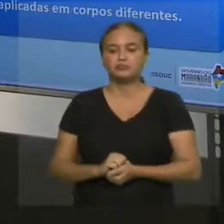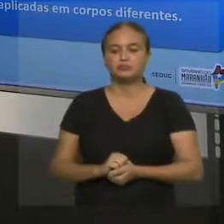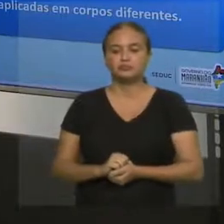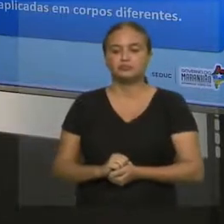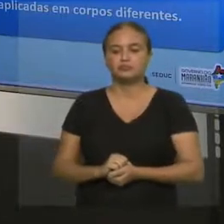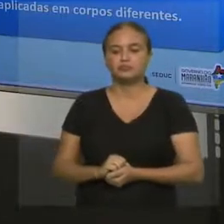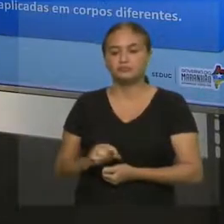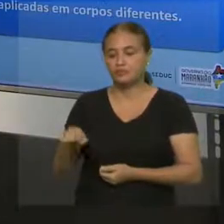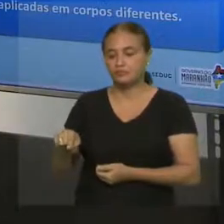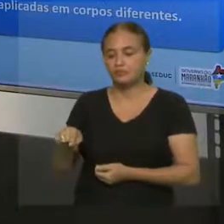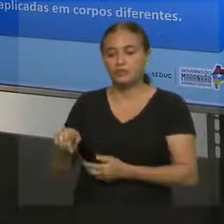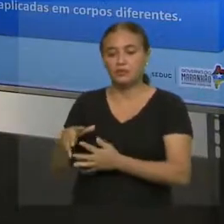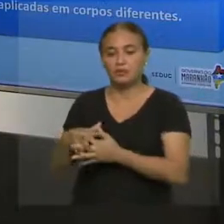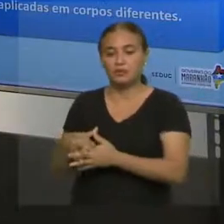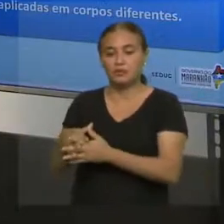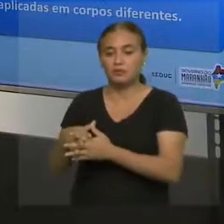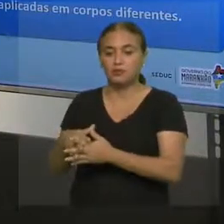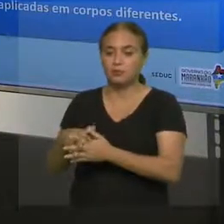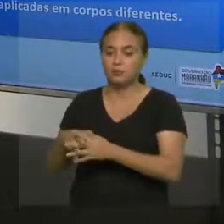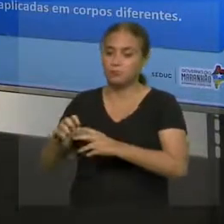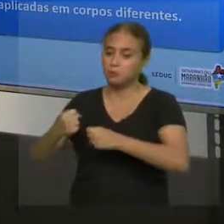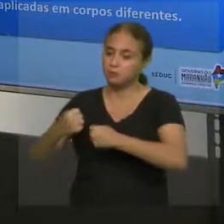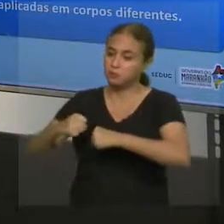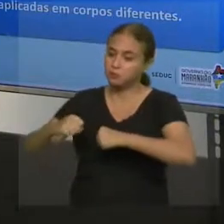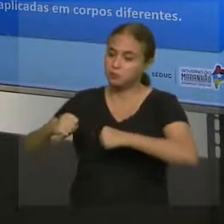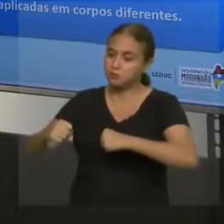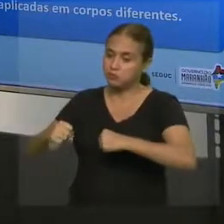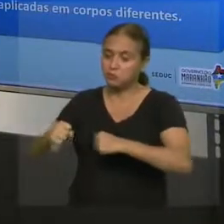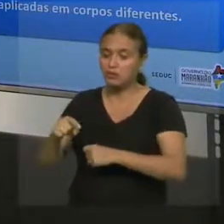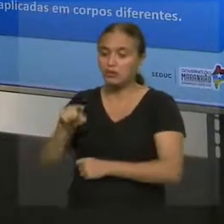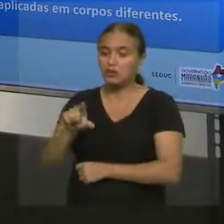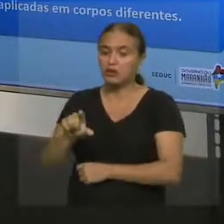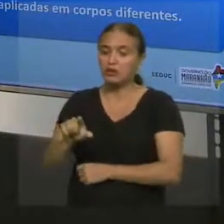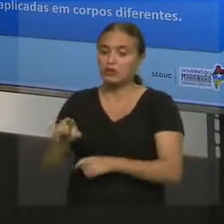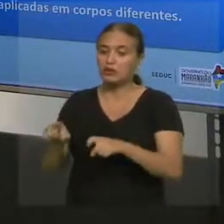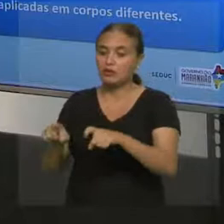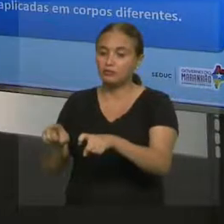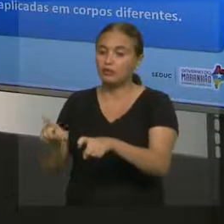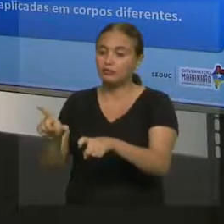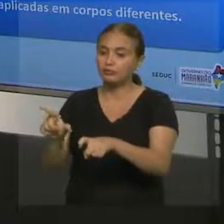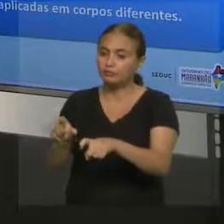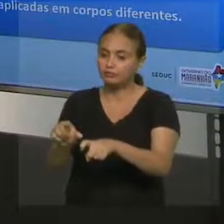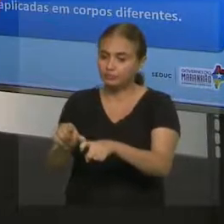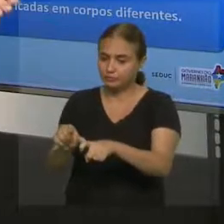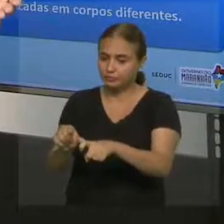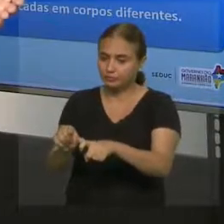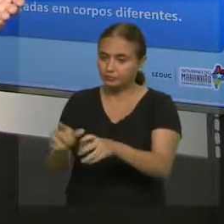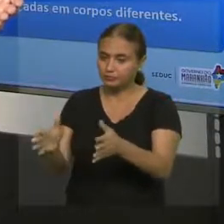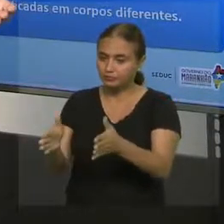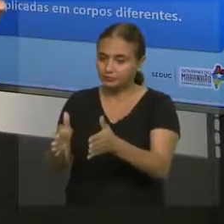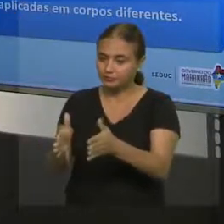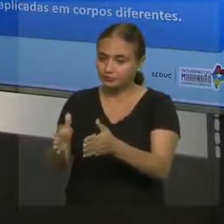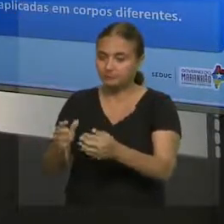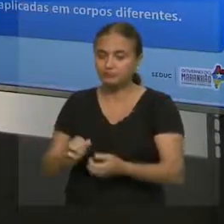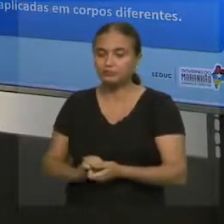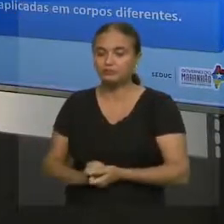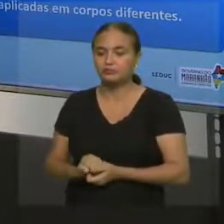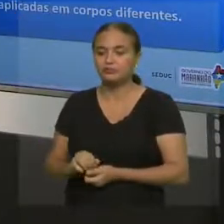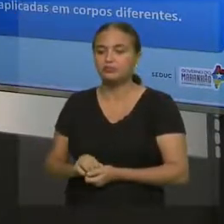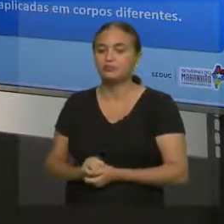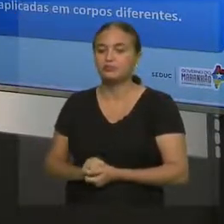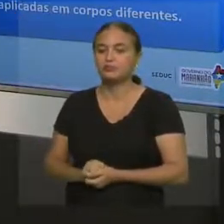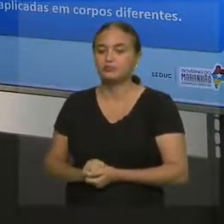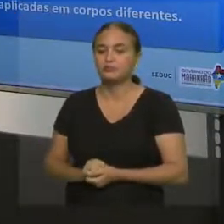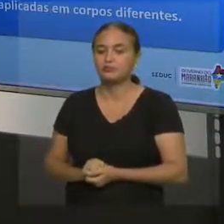Ou seja, por isso é que o efeito no caminhão é mínimo e o efeito na motocicleta ele é bem maior. Por quê? Porque a